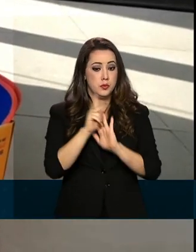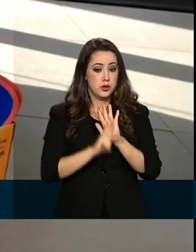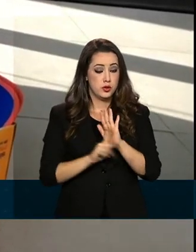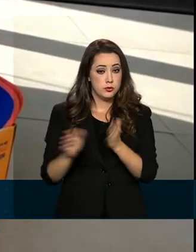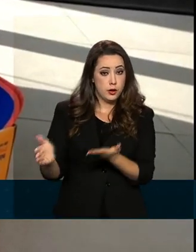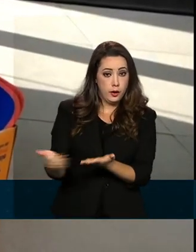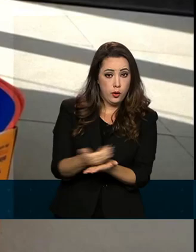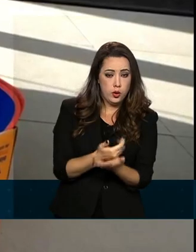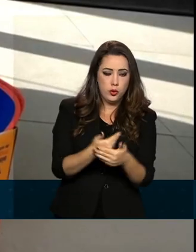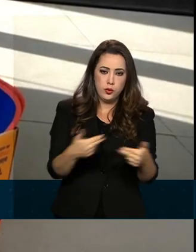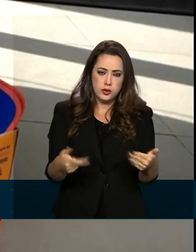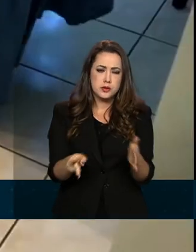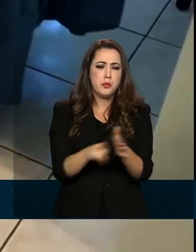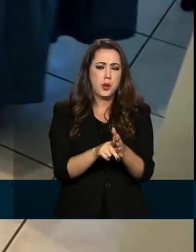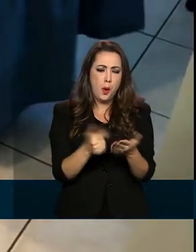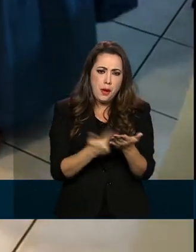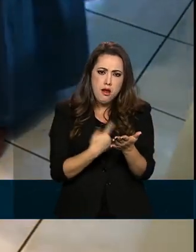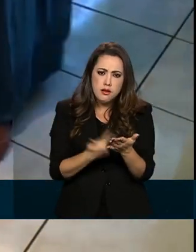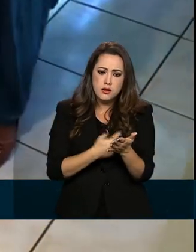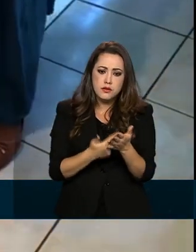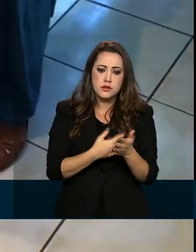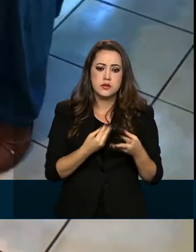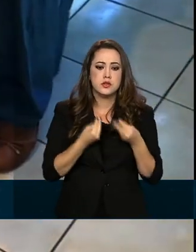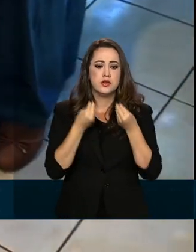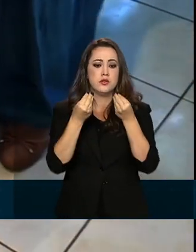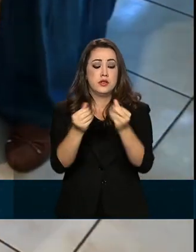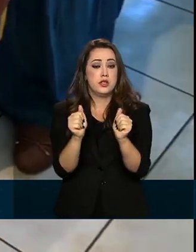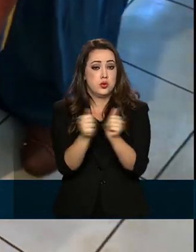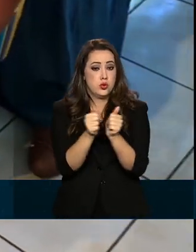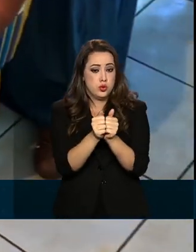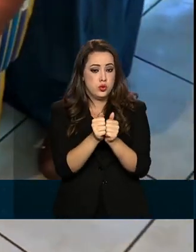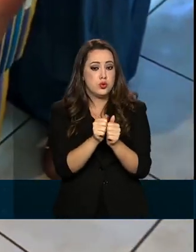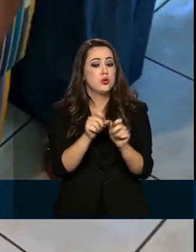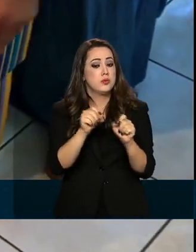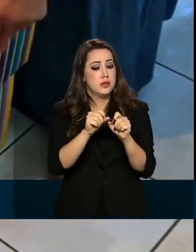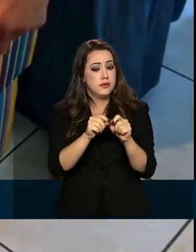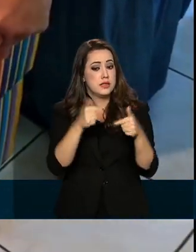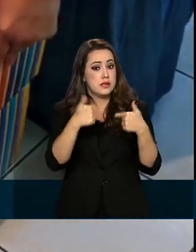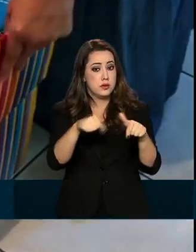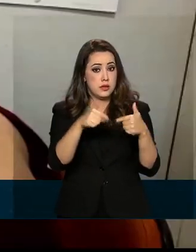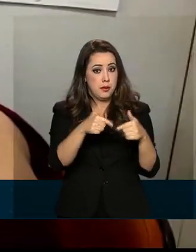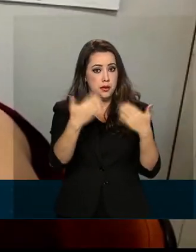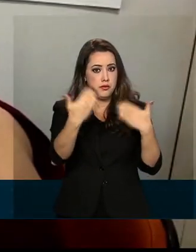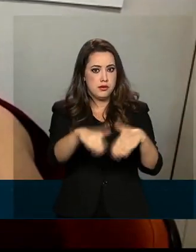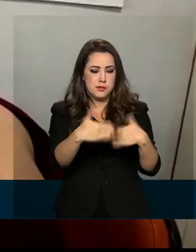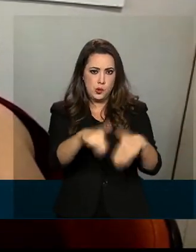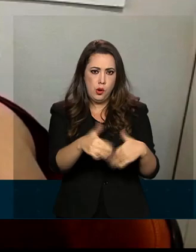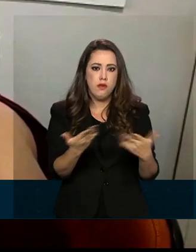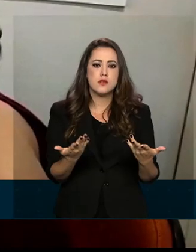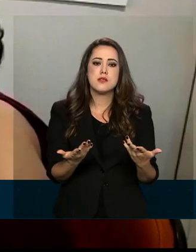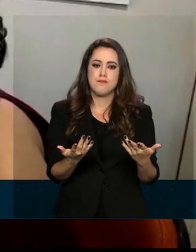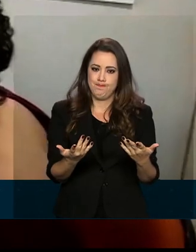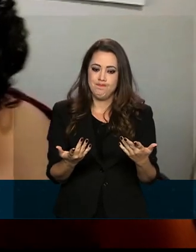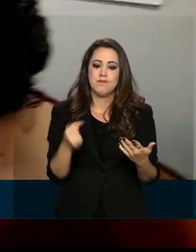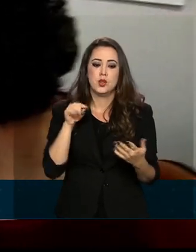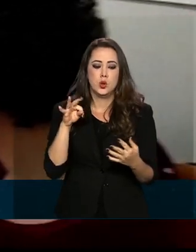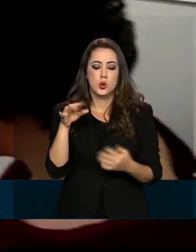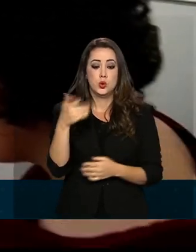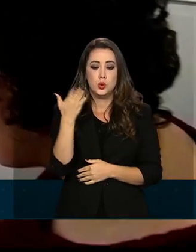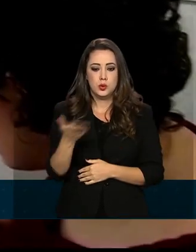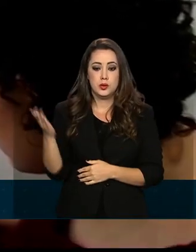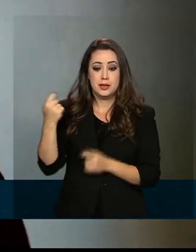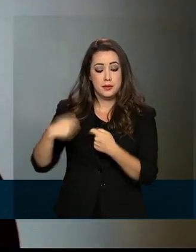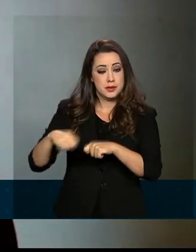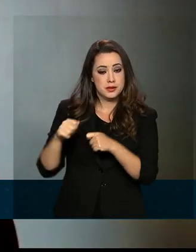doações de materiais didáticos e oferece acompanhamento para a realização dos exames. Tudo o que a Ana Beatriz estava